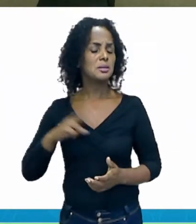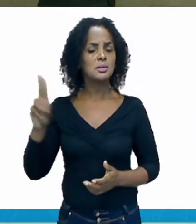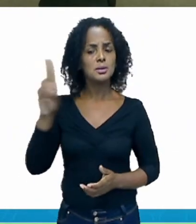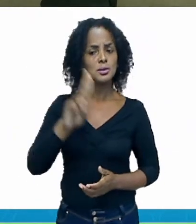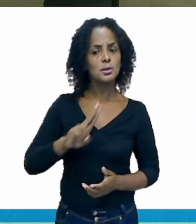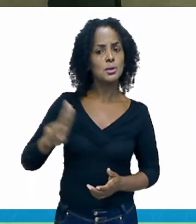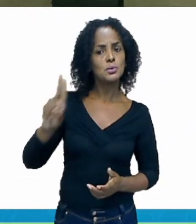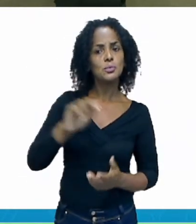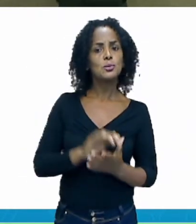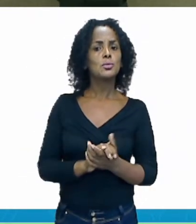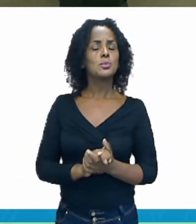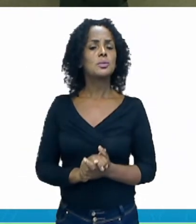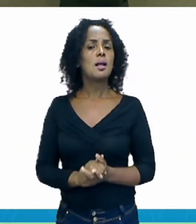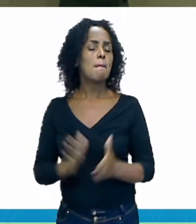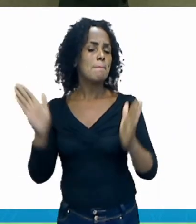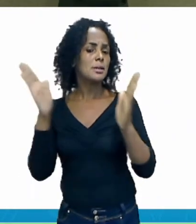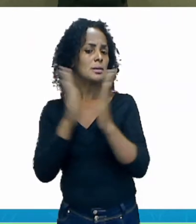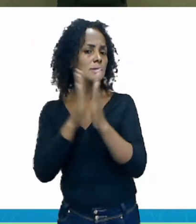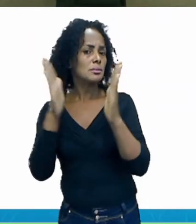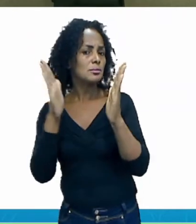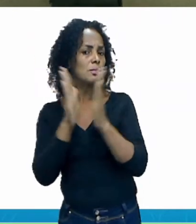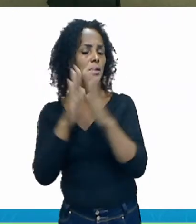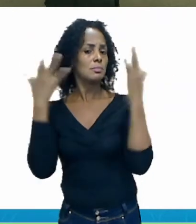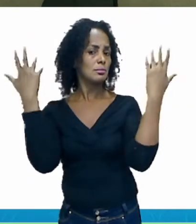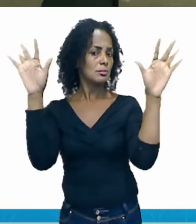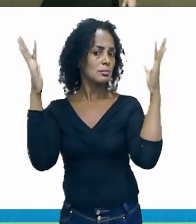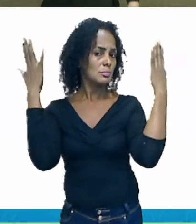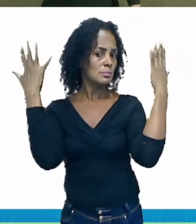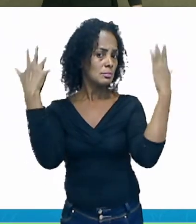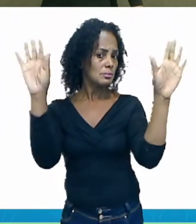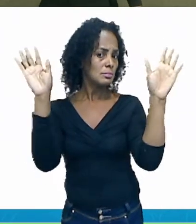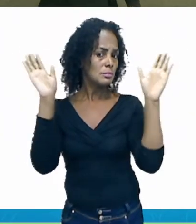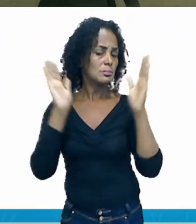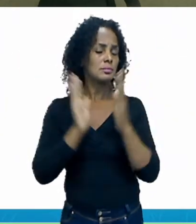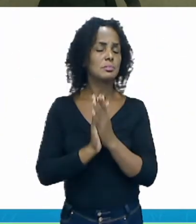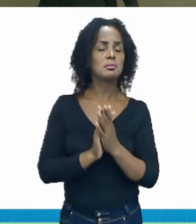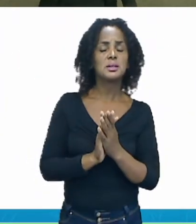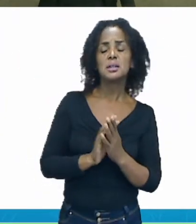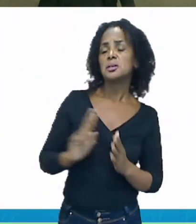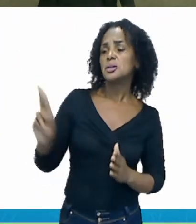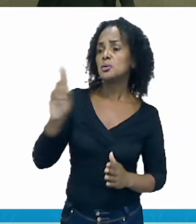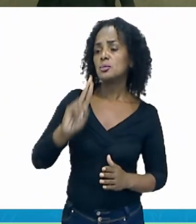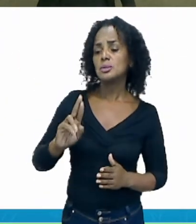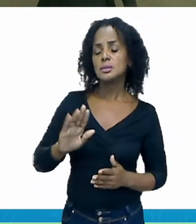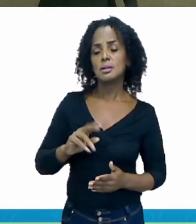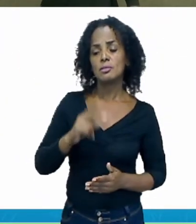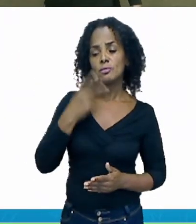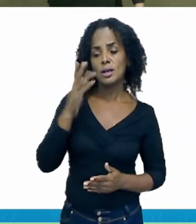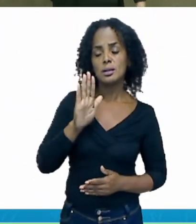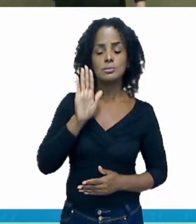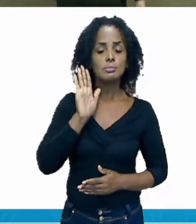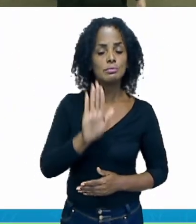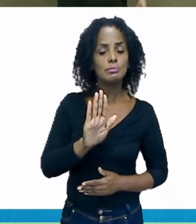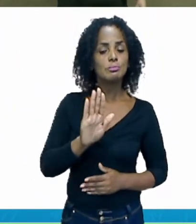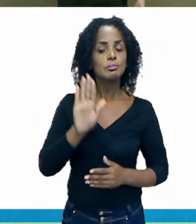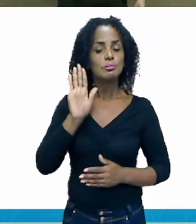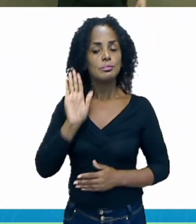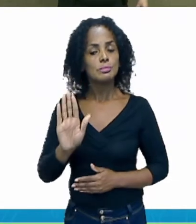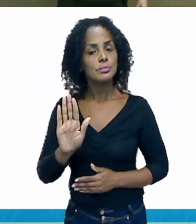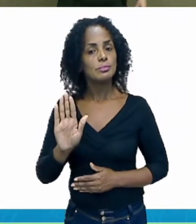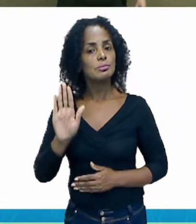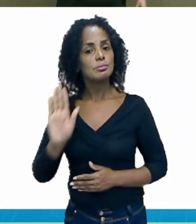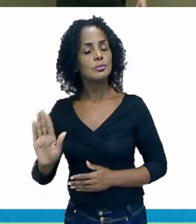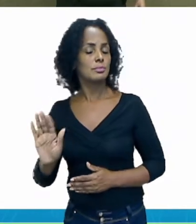palmas. Tem gente que usa a separação de sílabas falando pausadamente. E o recurso que você